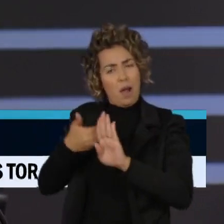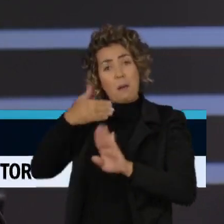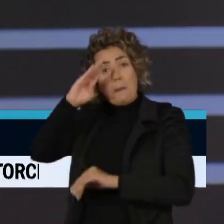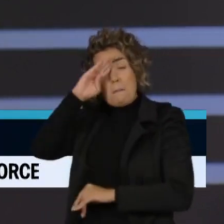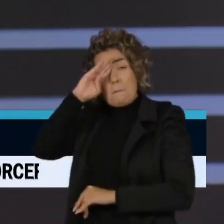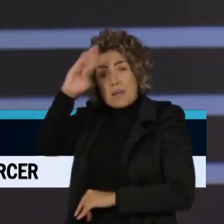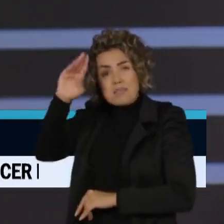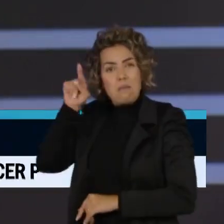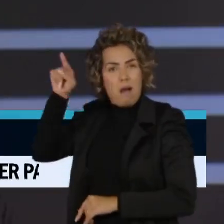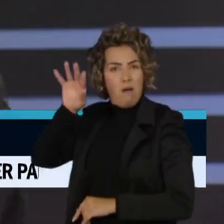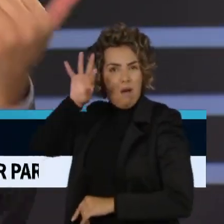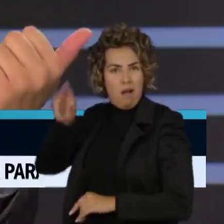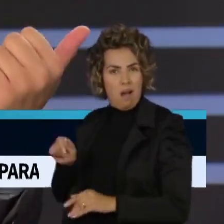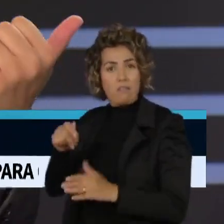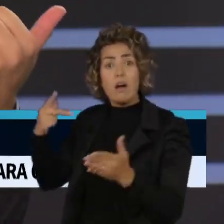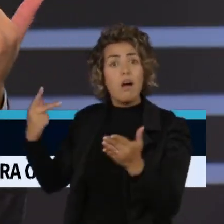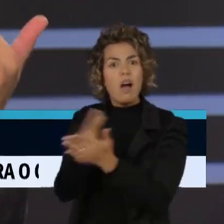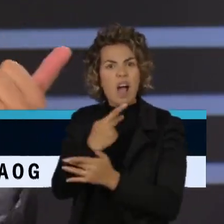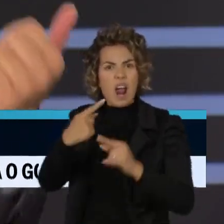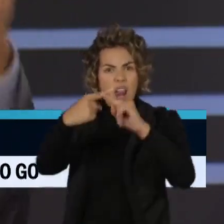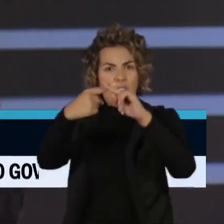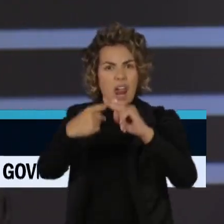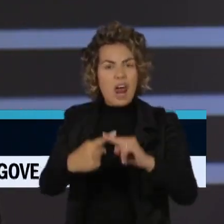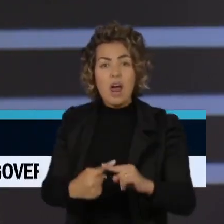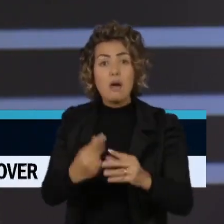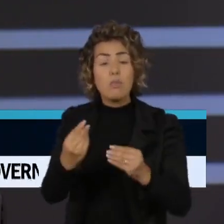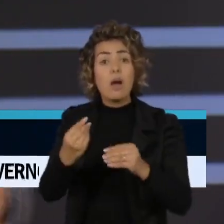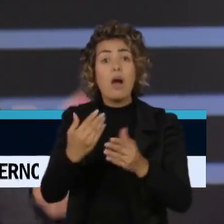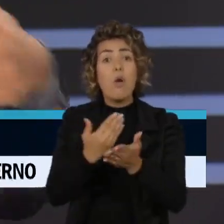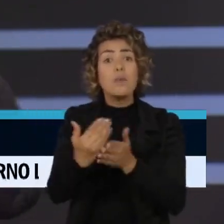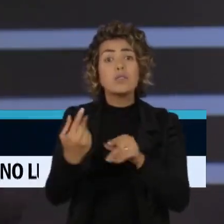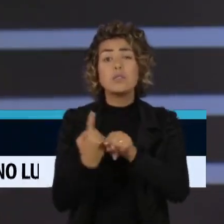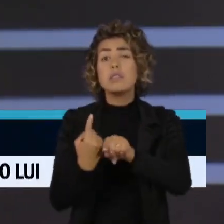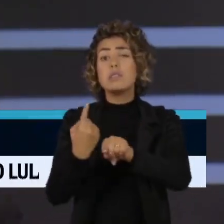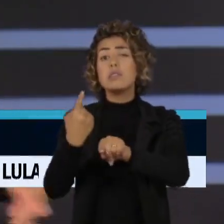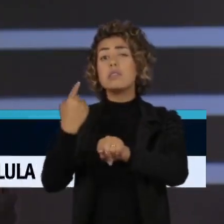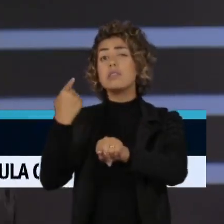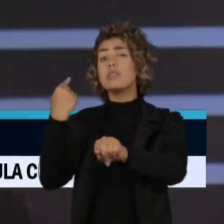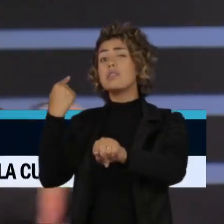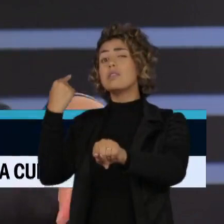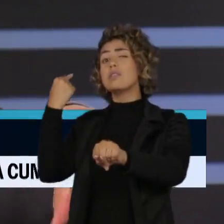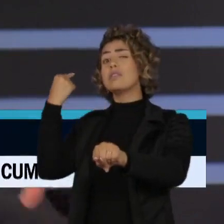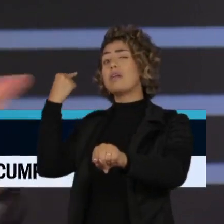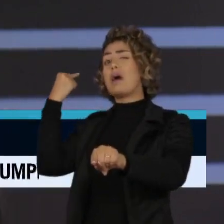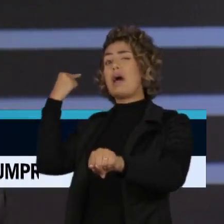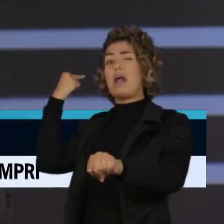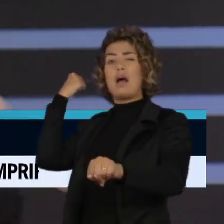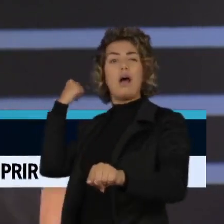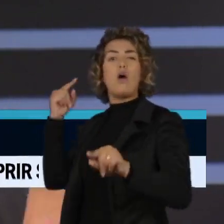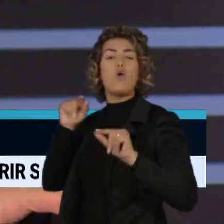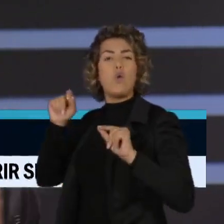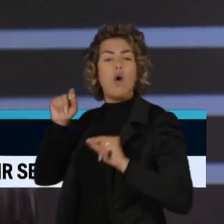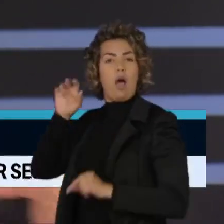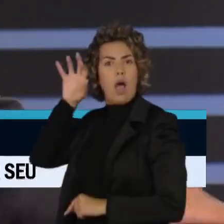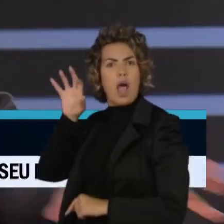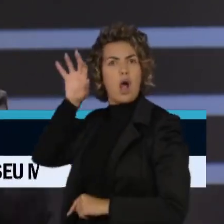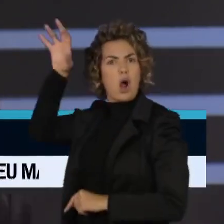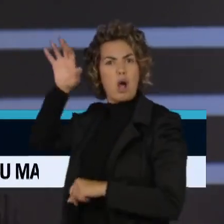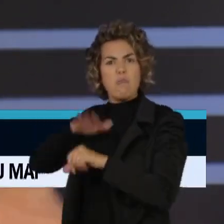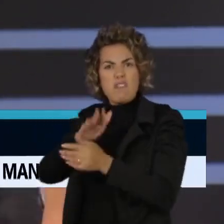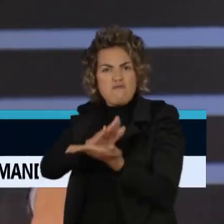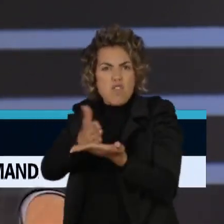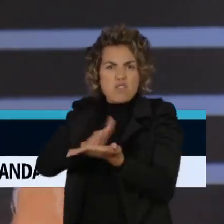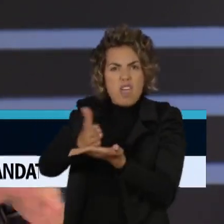africano, eles têm origem lá atrás, quando a Europa interferiu em todos os processos internos, demarcação de fronteiras,